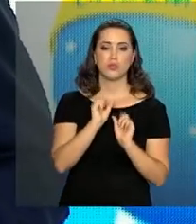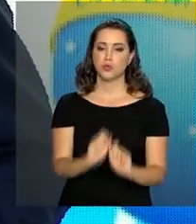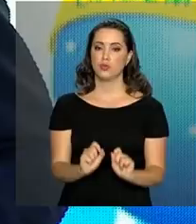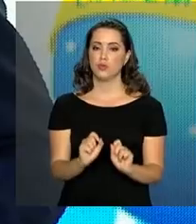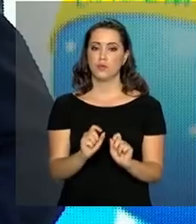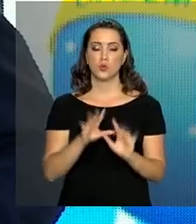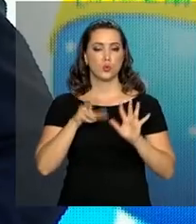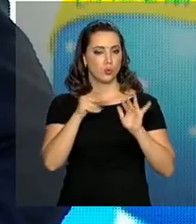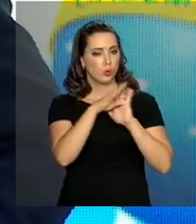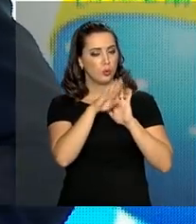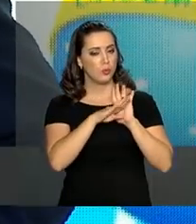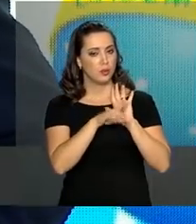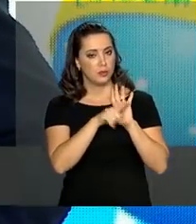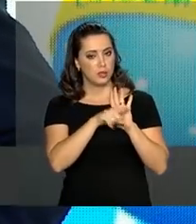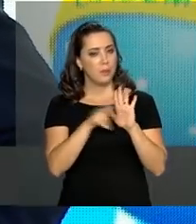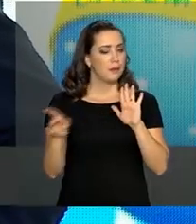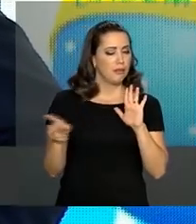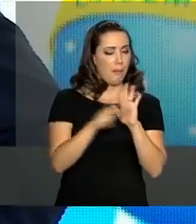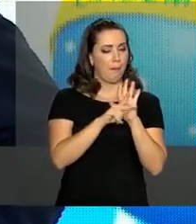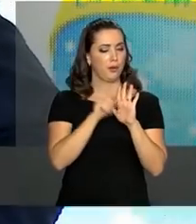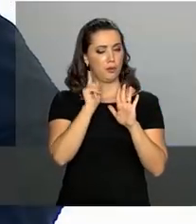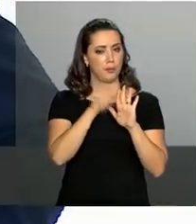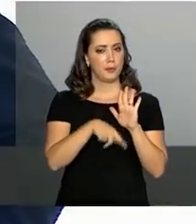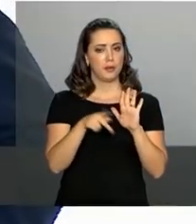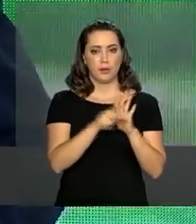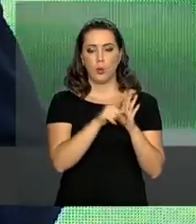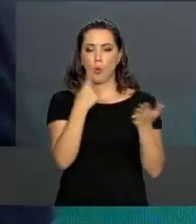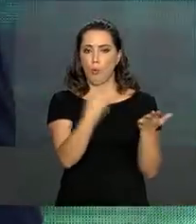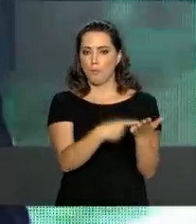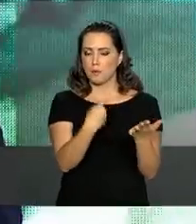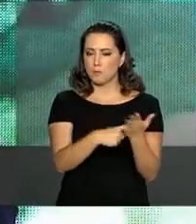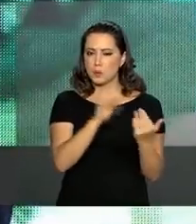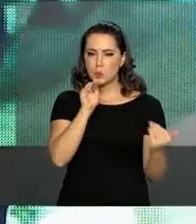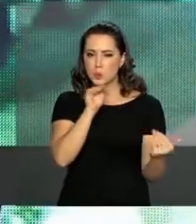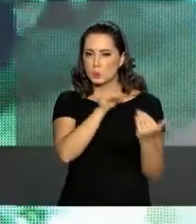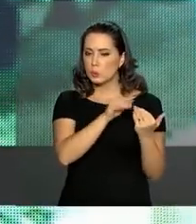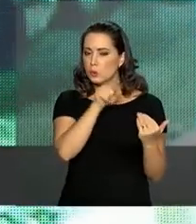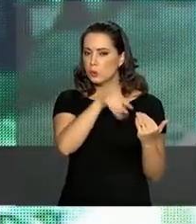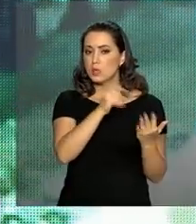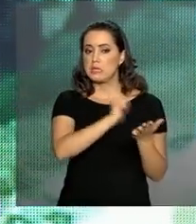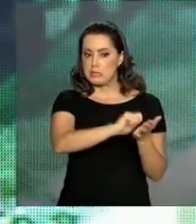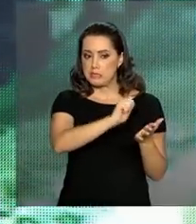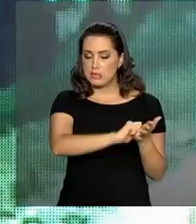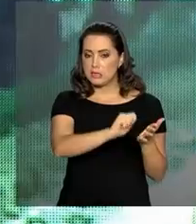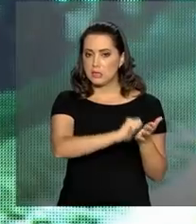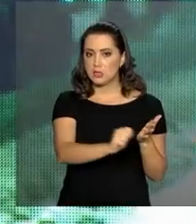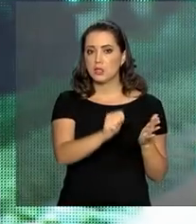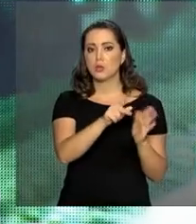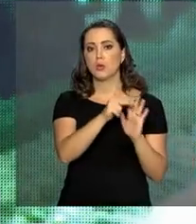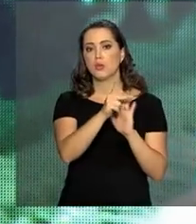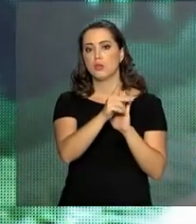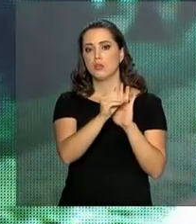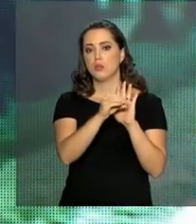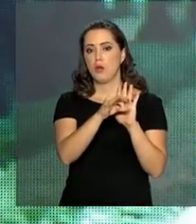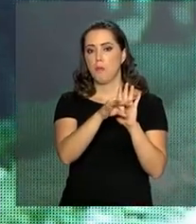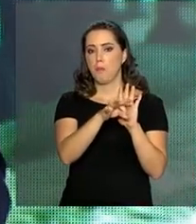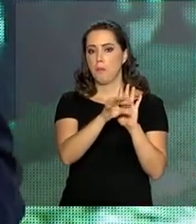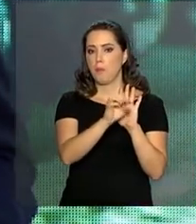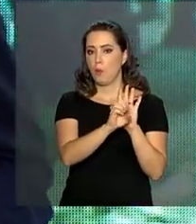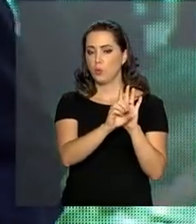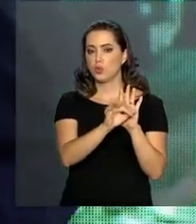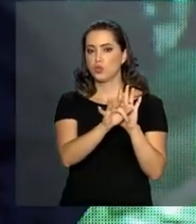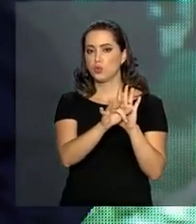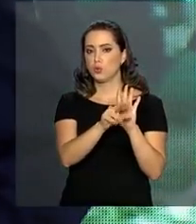desse programa e da própria, o compromisso central escrito na Ponte para o Futuro, que é